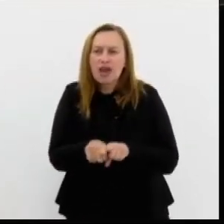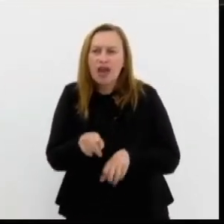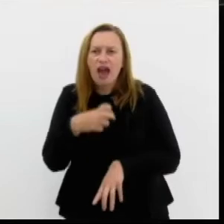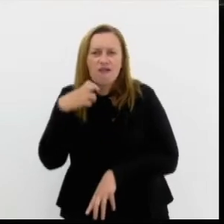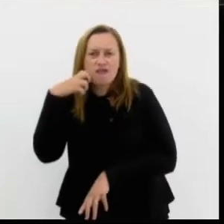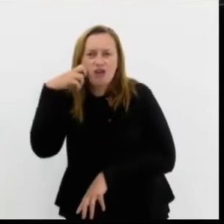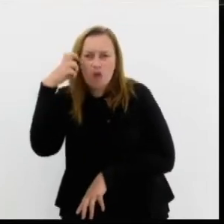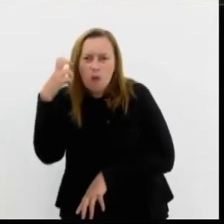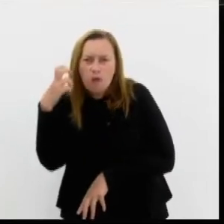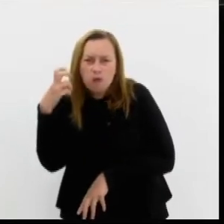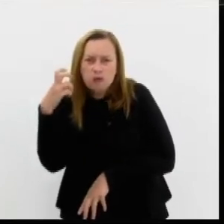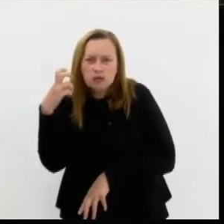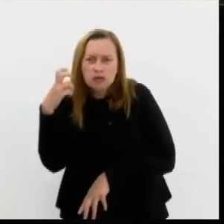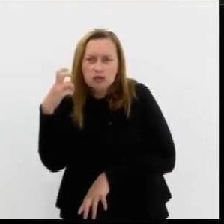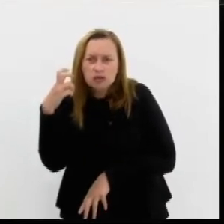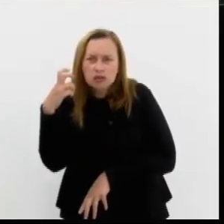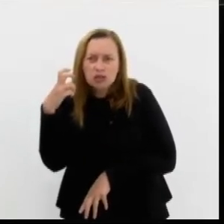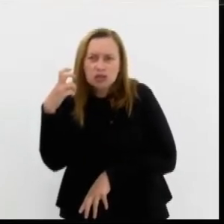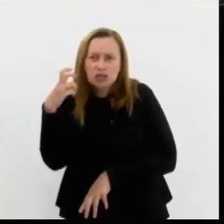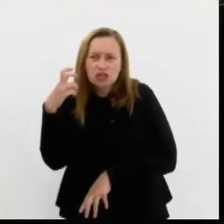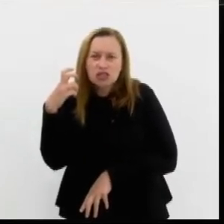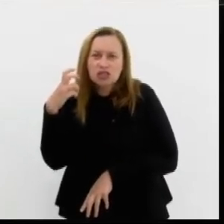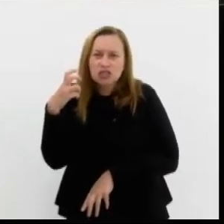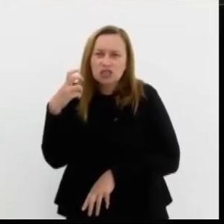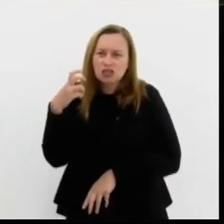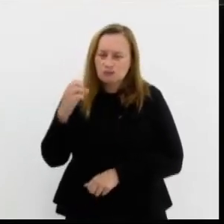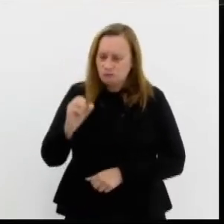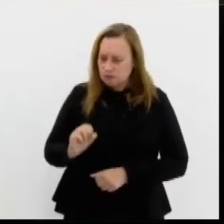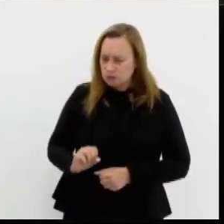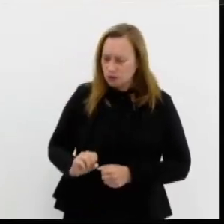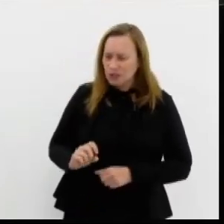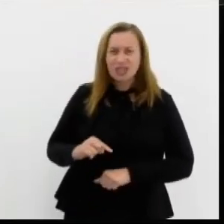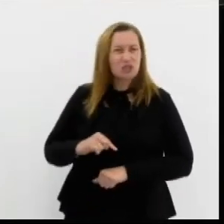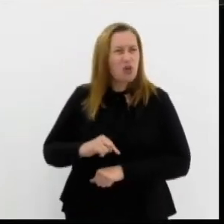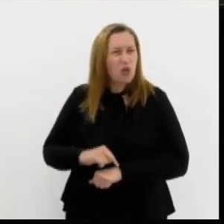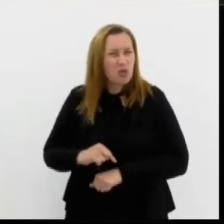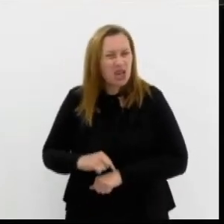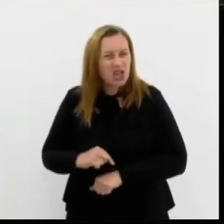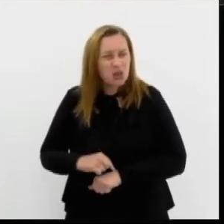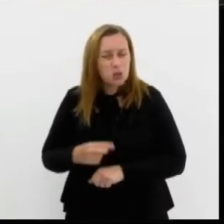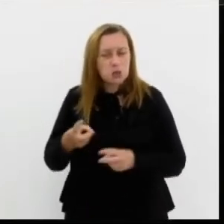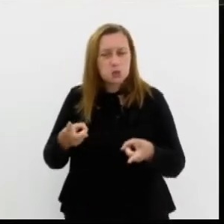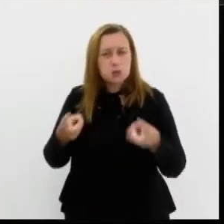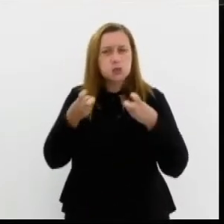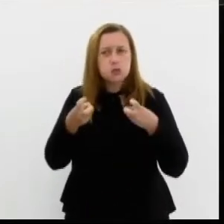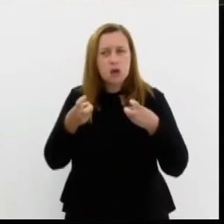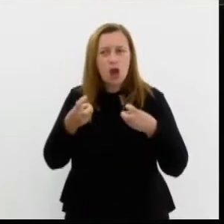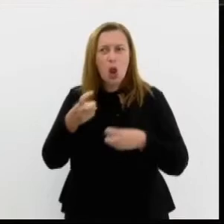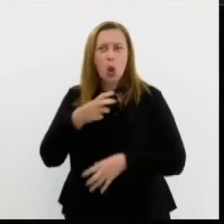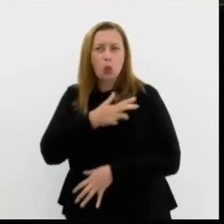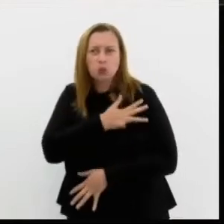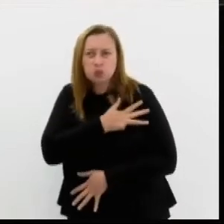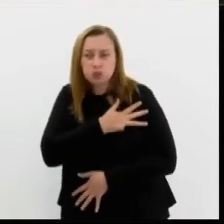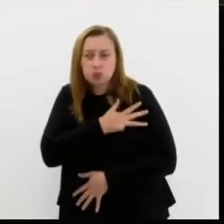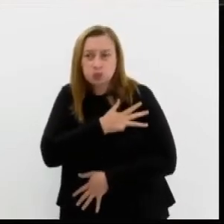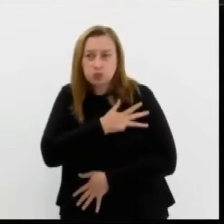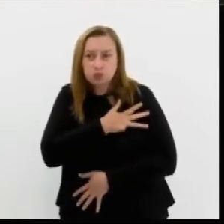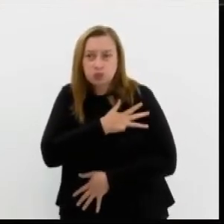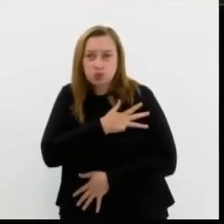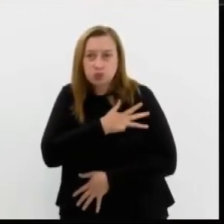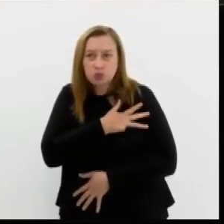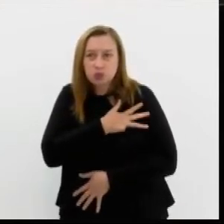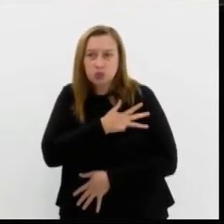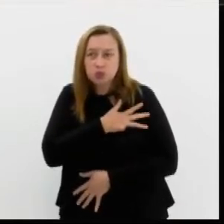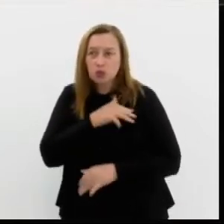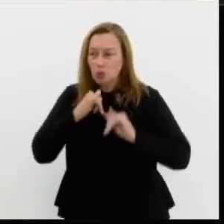que ele nos faz, nesse momento, perceber, Lula foi aclamado